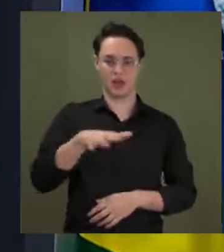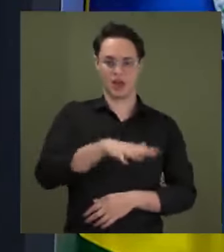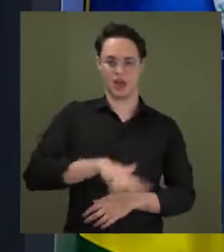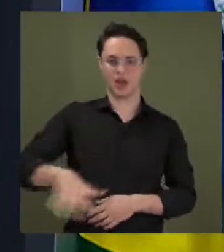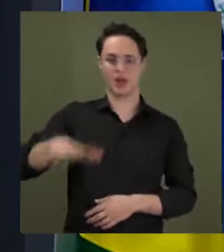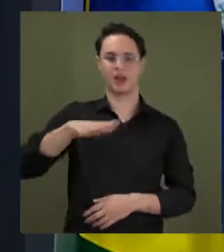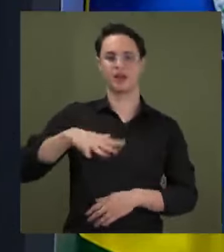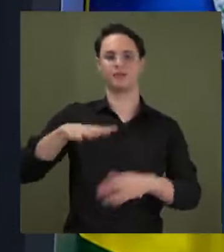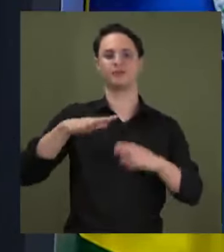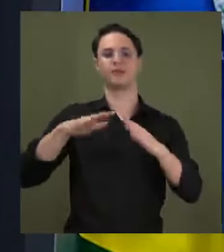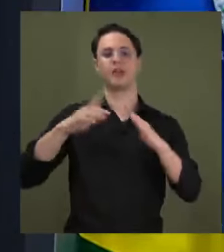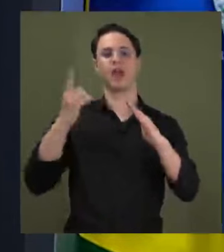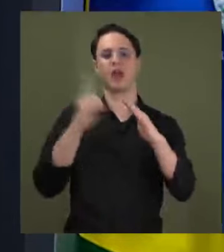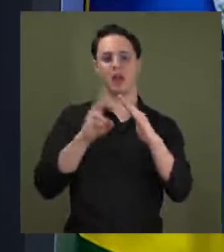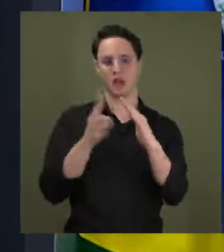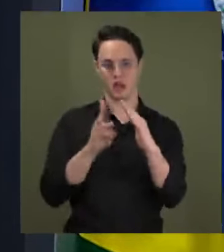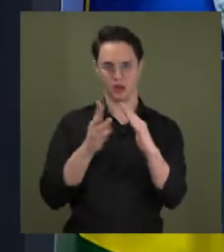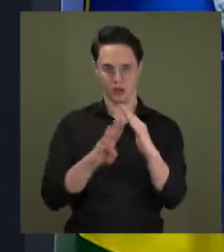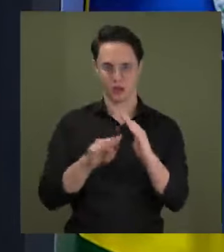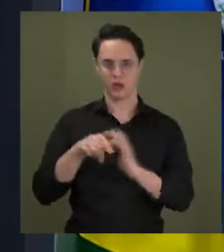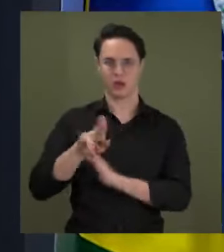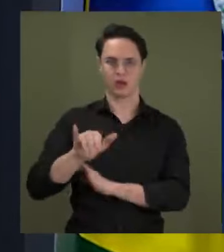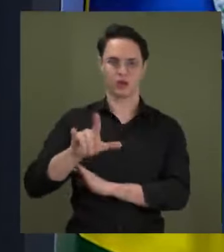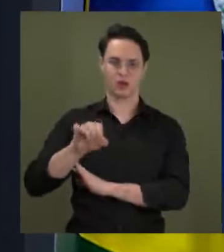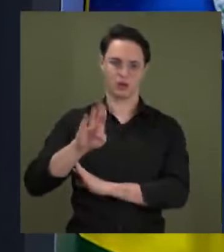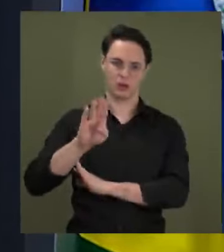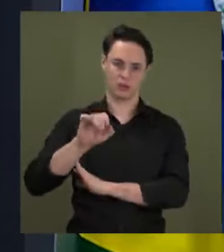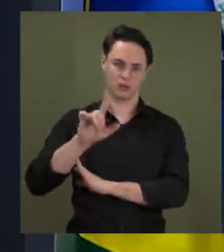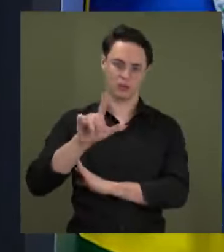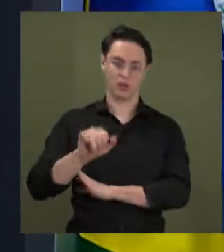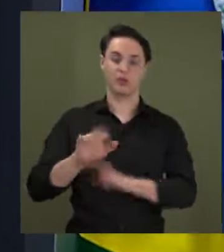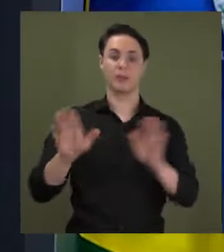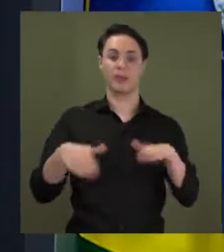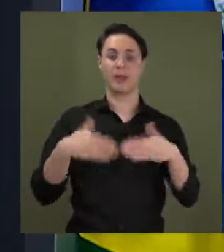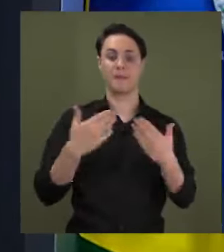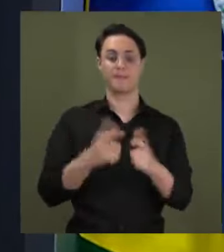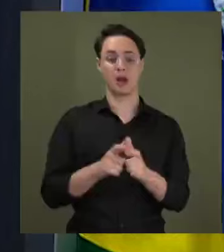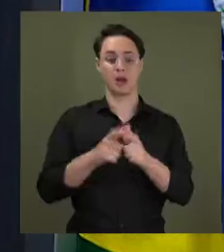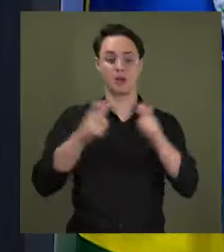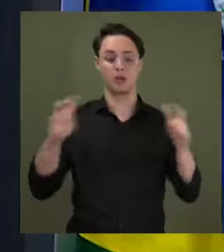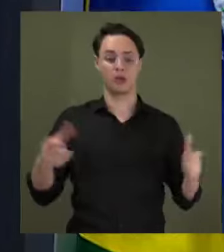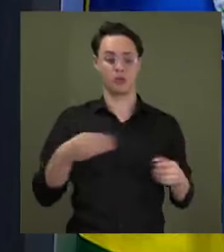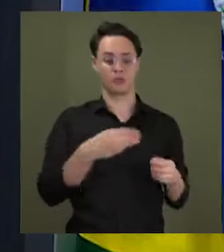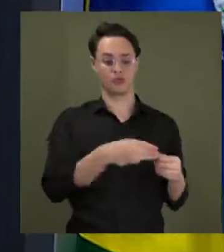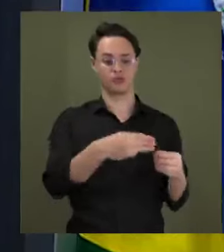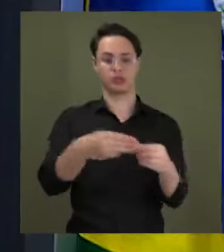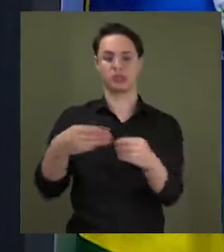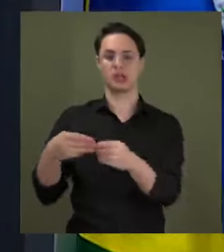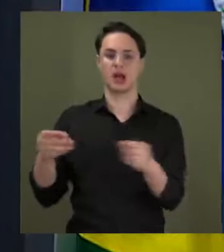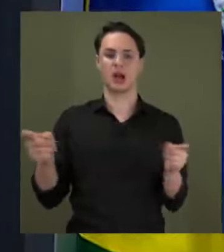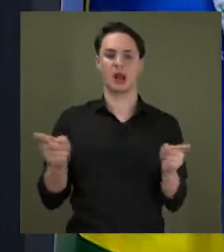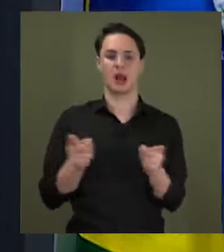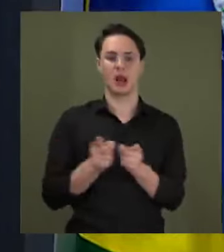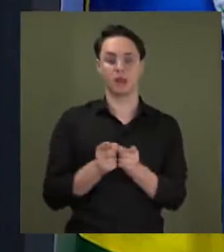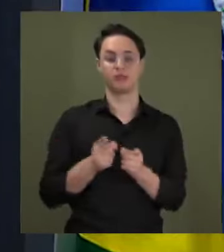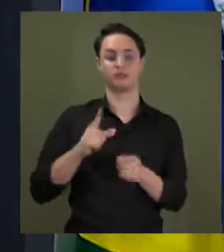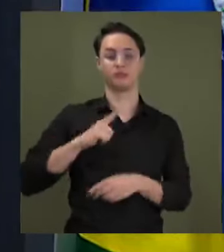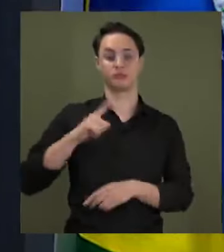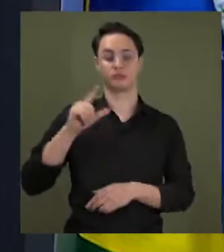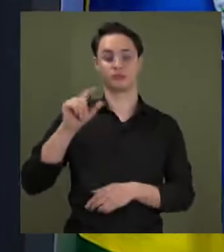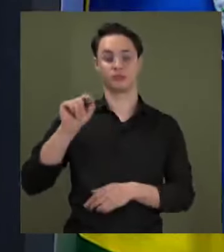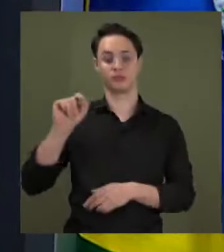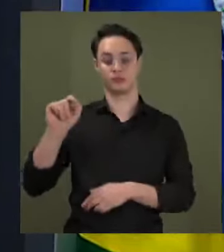são 139 municípios, cuja grande maioria dos municípios são pequenos municípios, cuja presença do estado